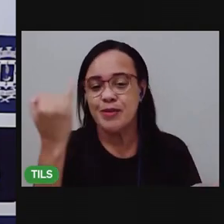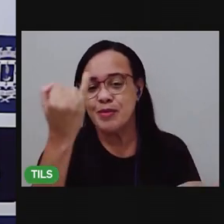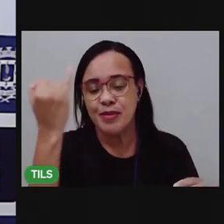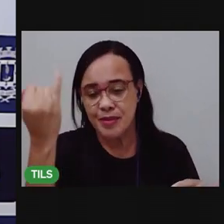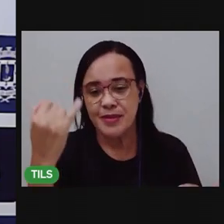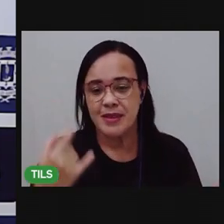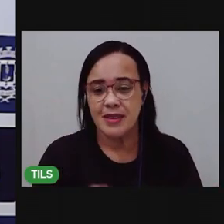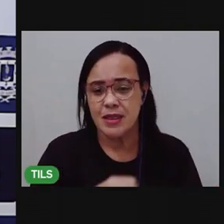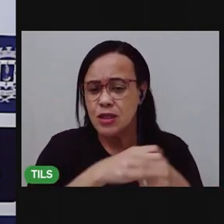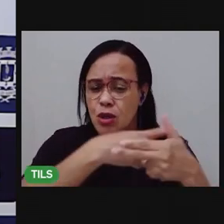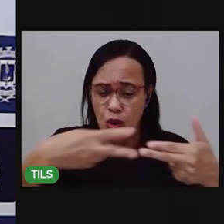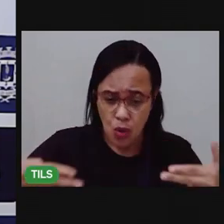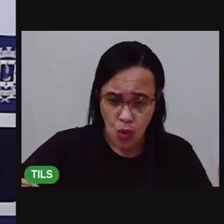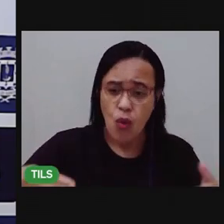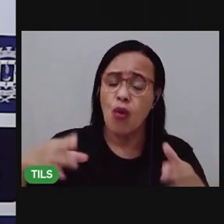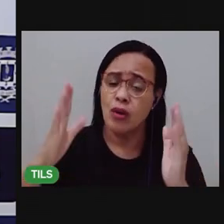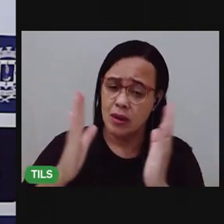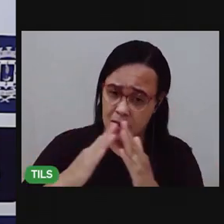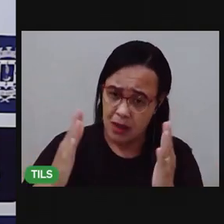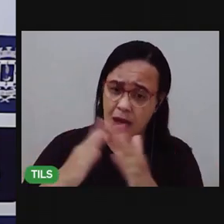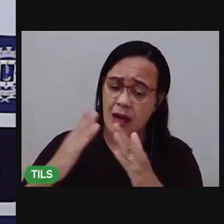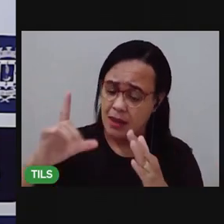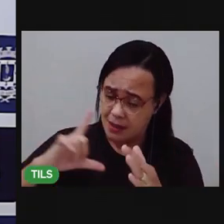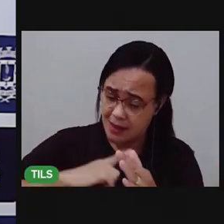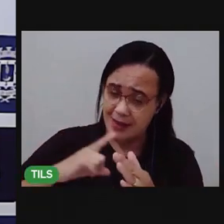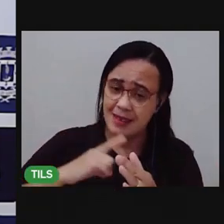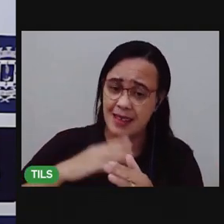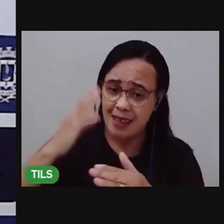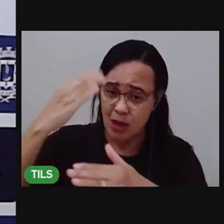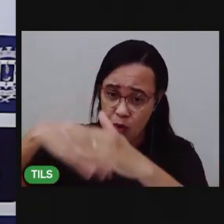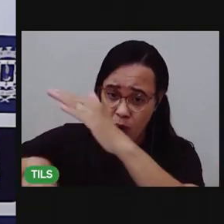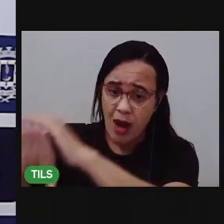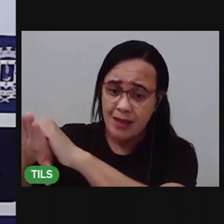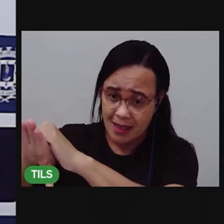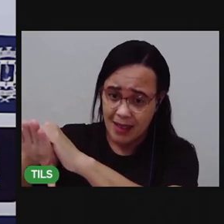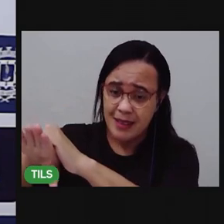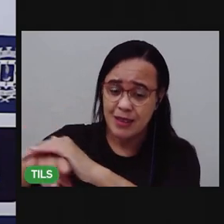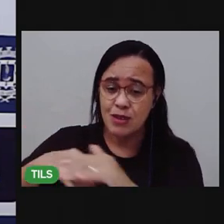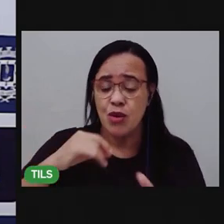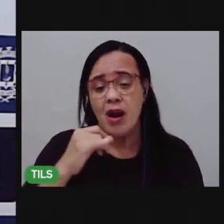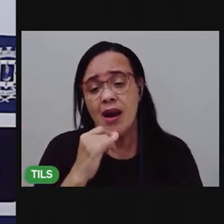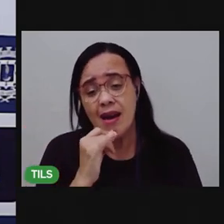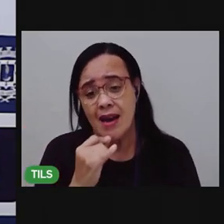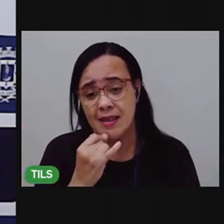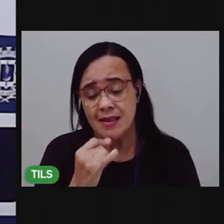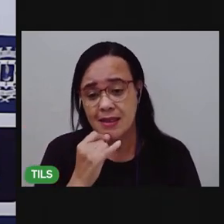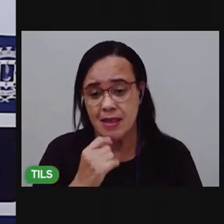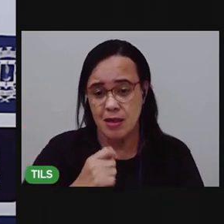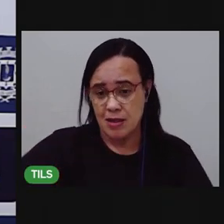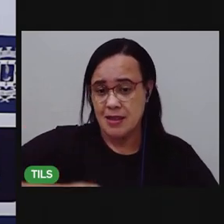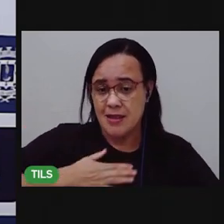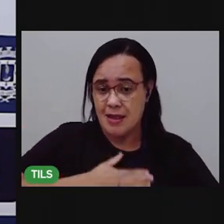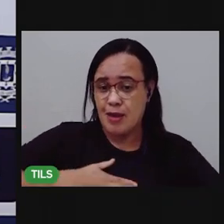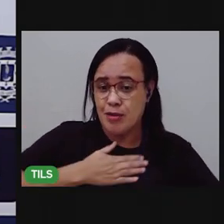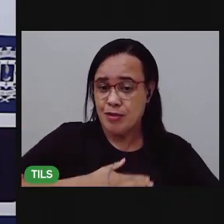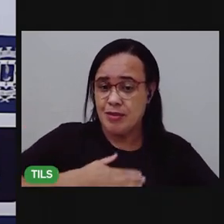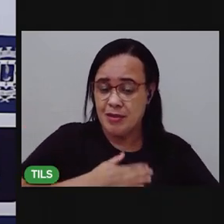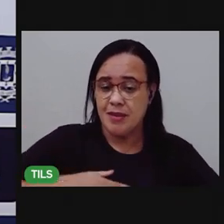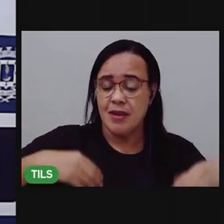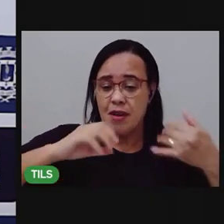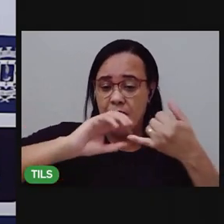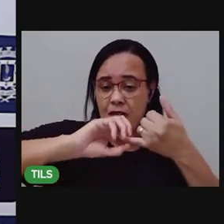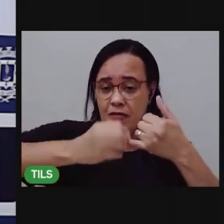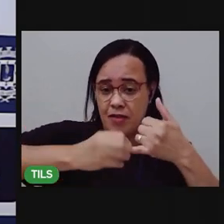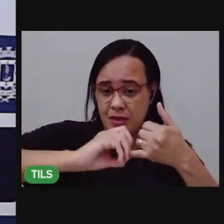tem no armário, por exemplo. Como sabonete, feijão, açúcar. A gente